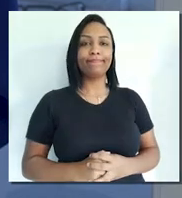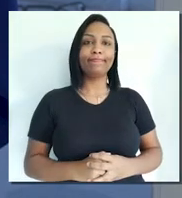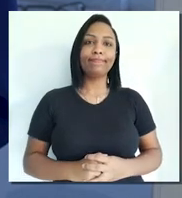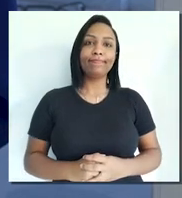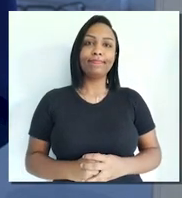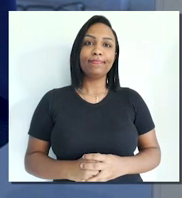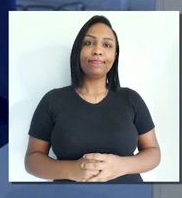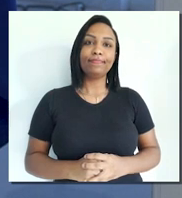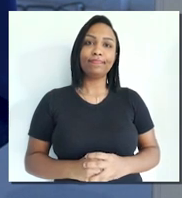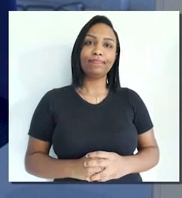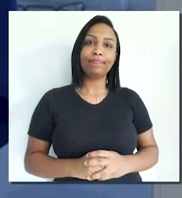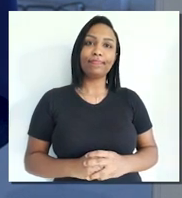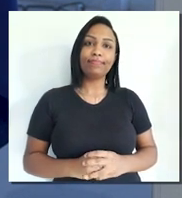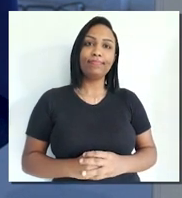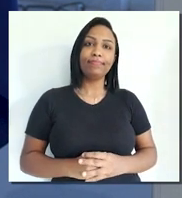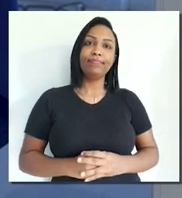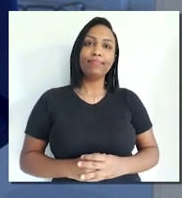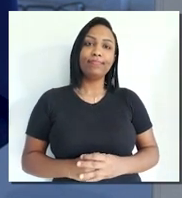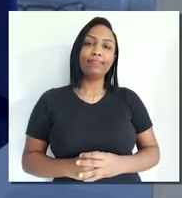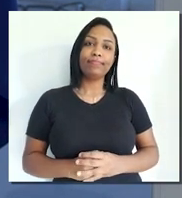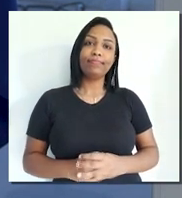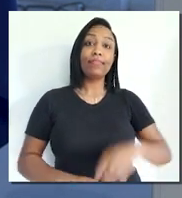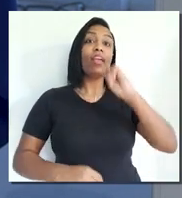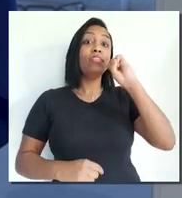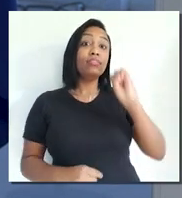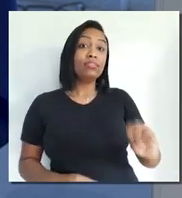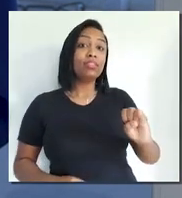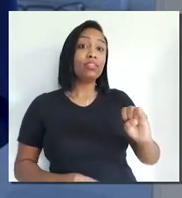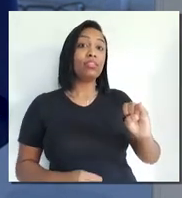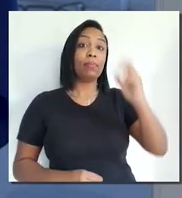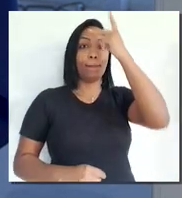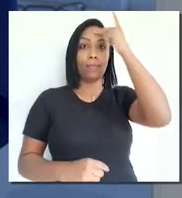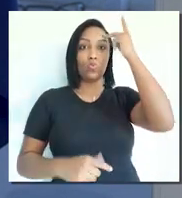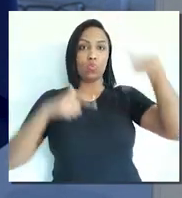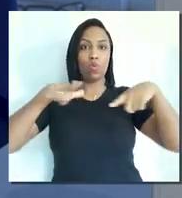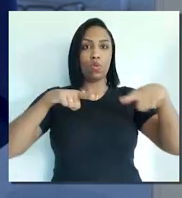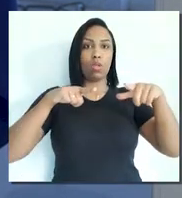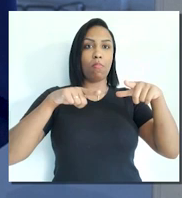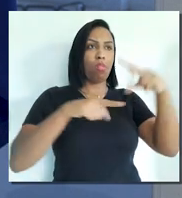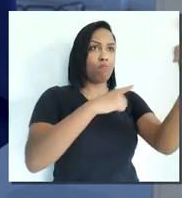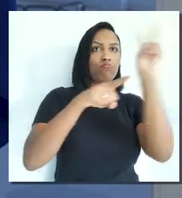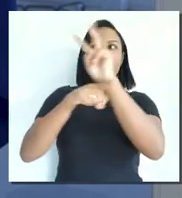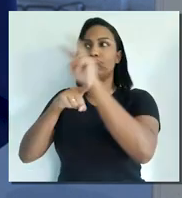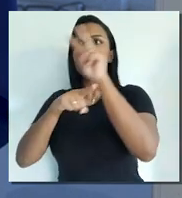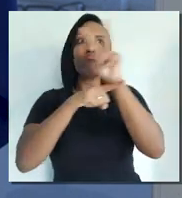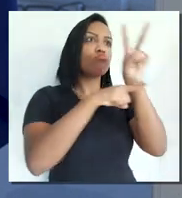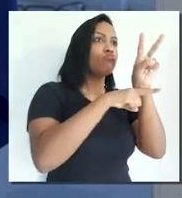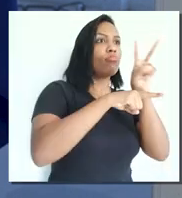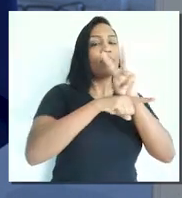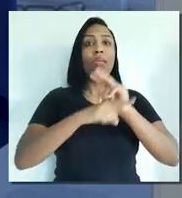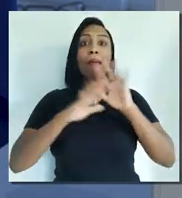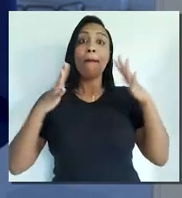numa posição vulnerável, quando você tira a autoridade de um segurança, por exemplo, no acesso ao prédio, você está colocando em